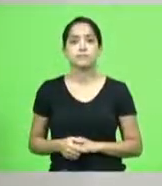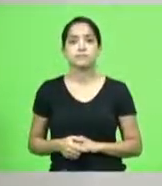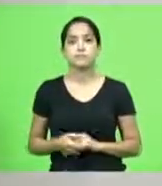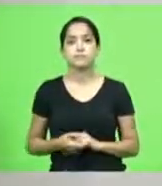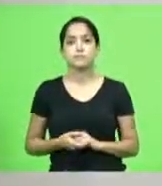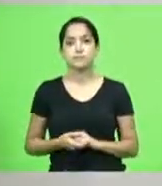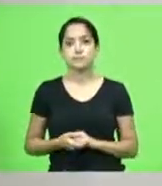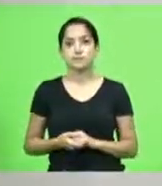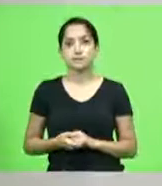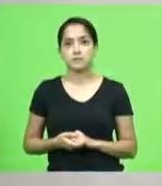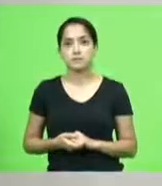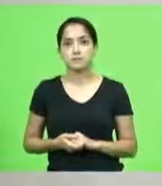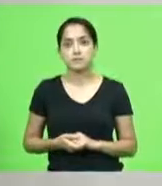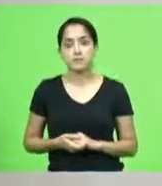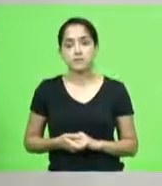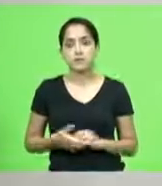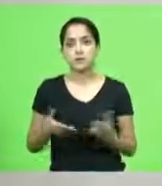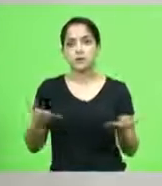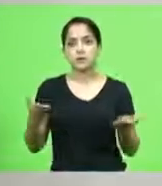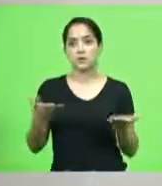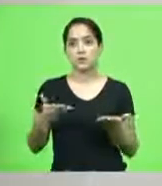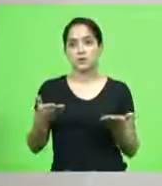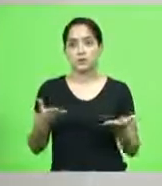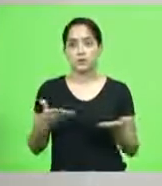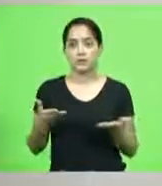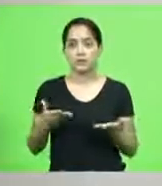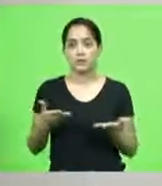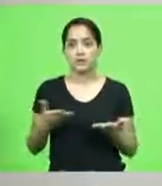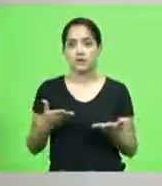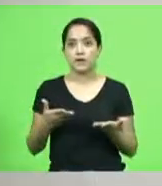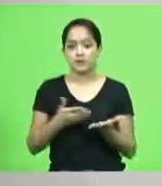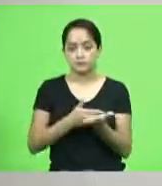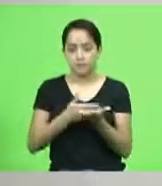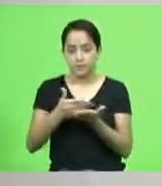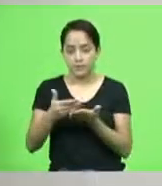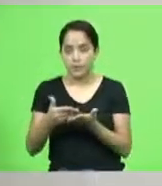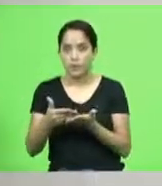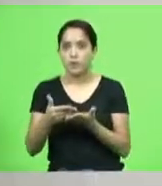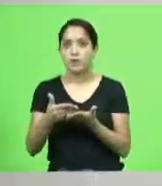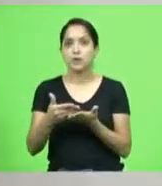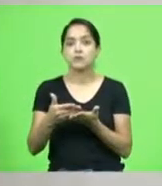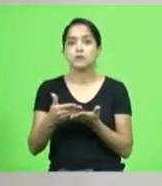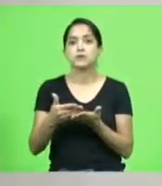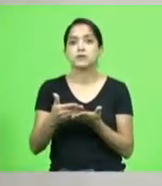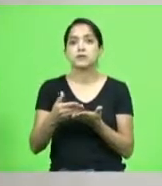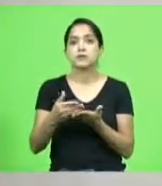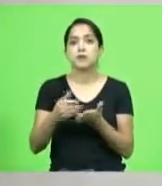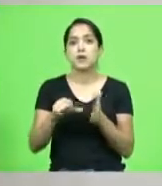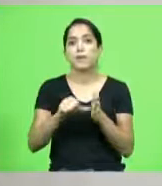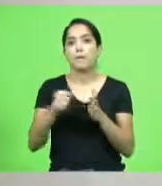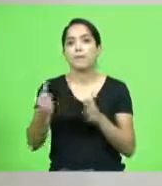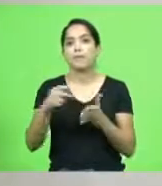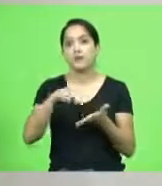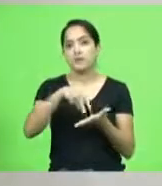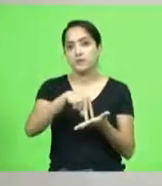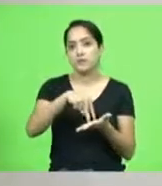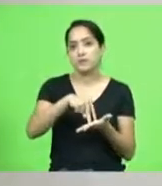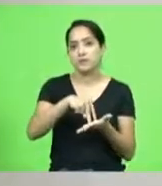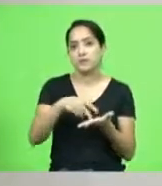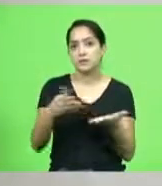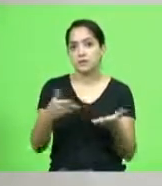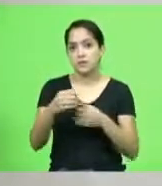minha primeira fala neste ano legislativo e ela vem